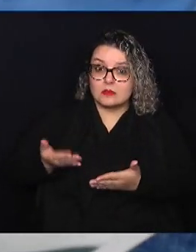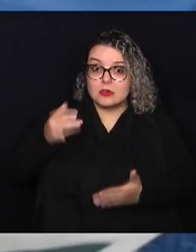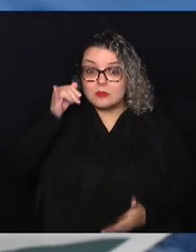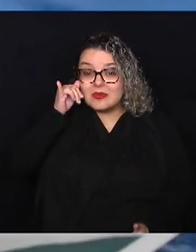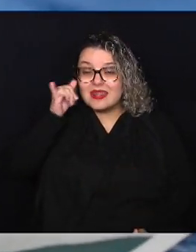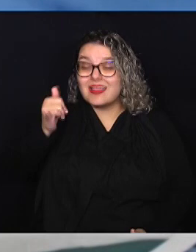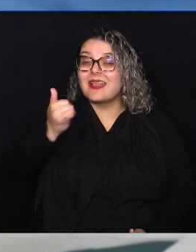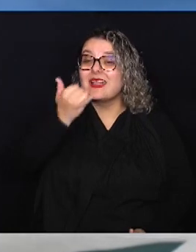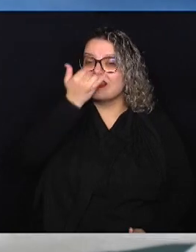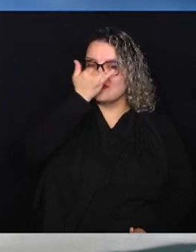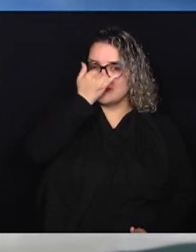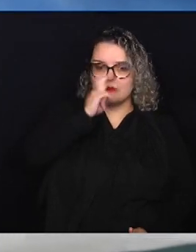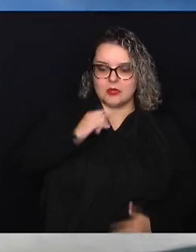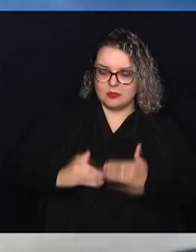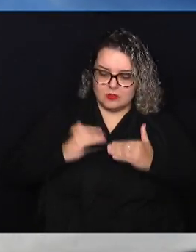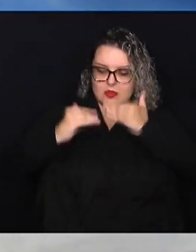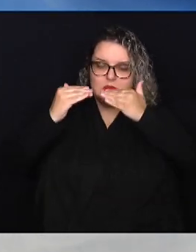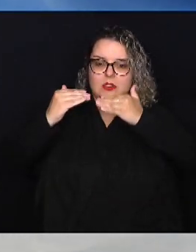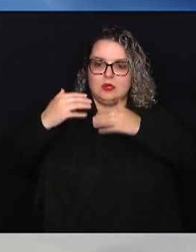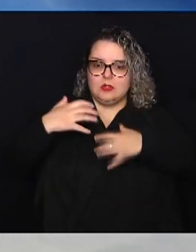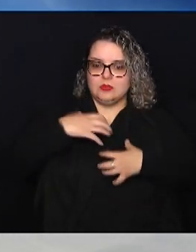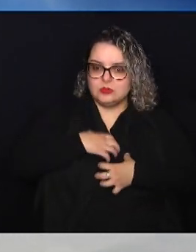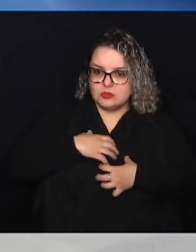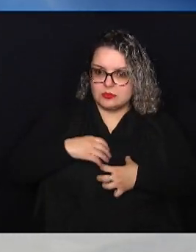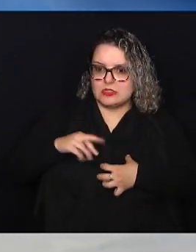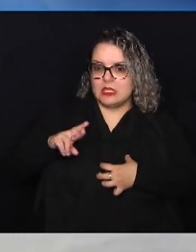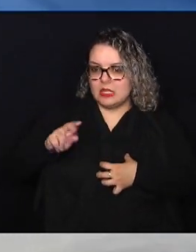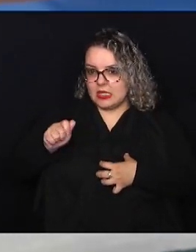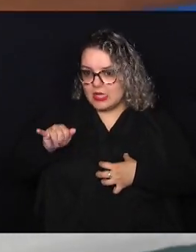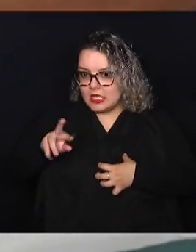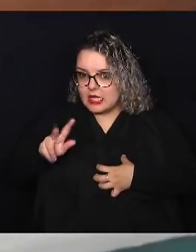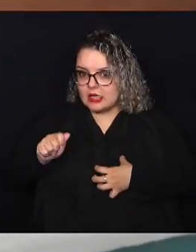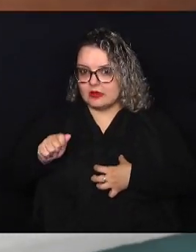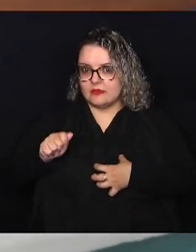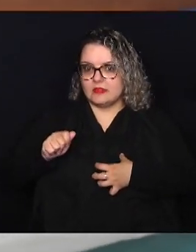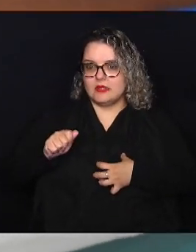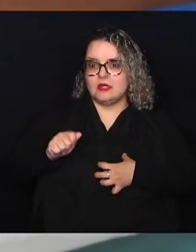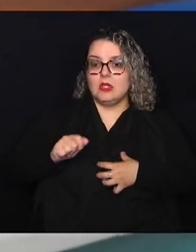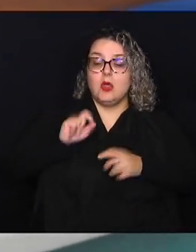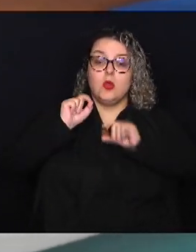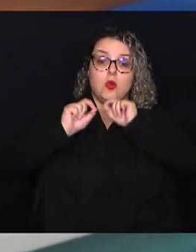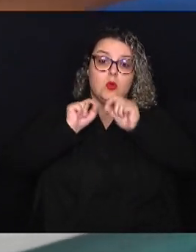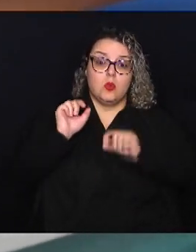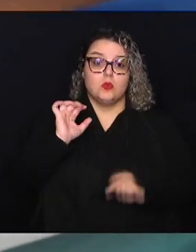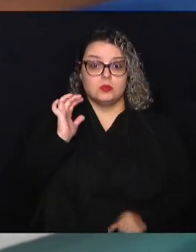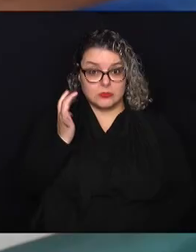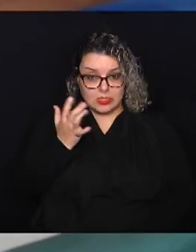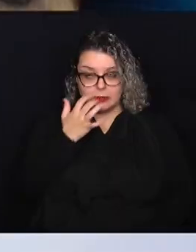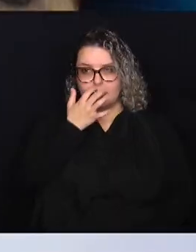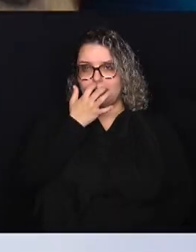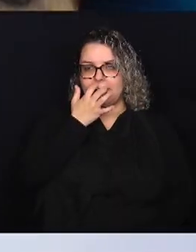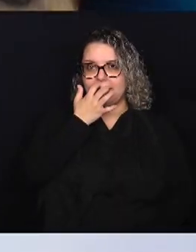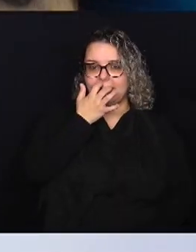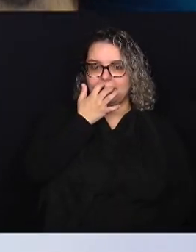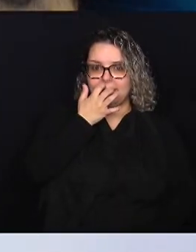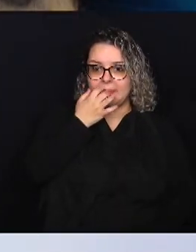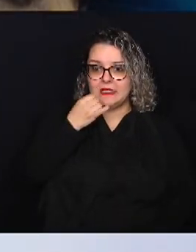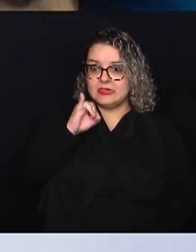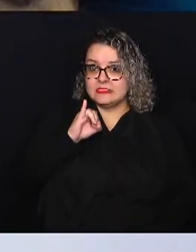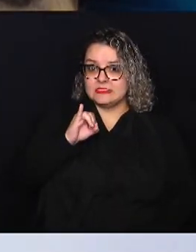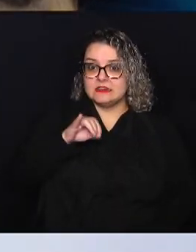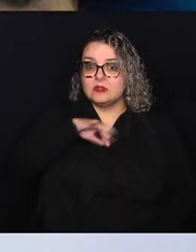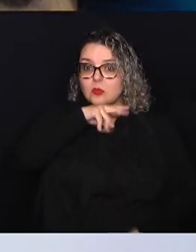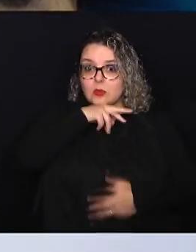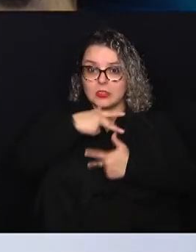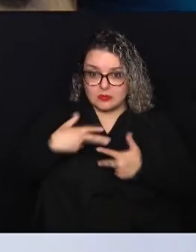para ele não desenvolver os sintomas da raiva. O que acontece se o animal